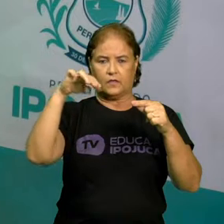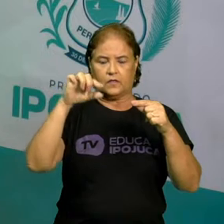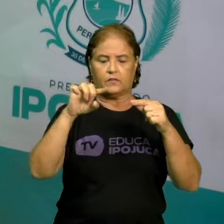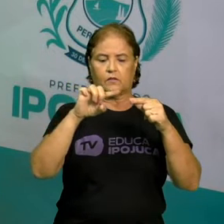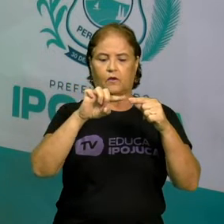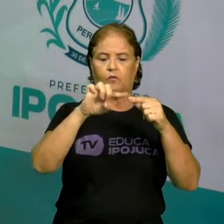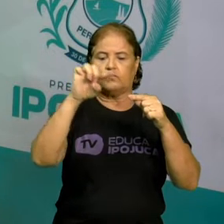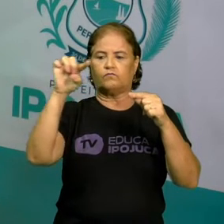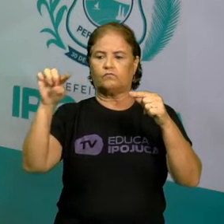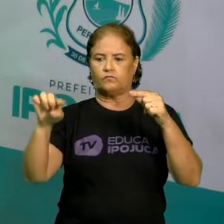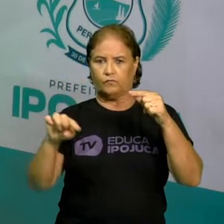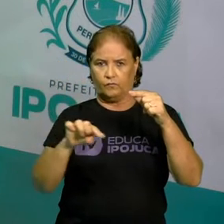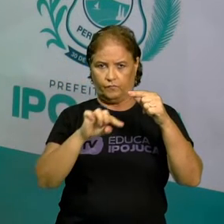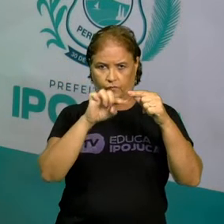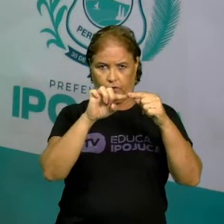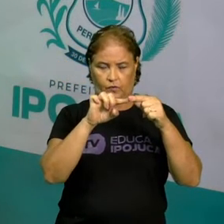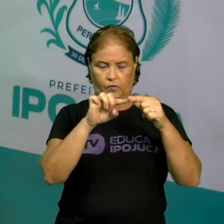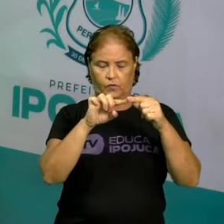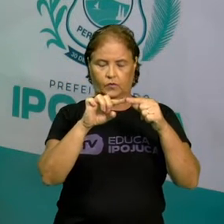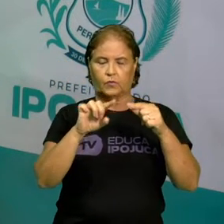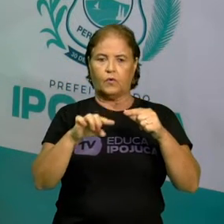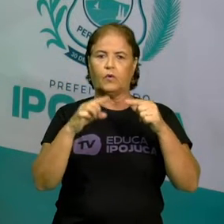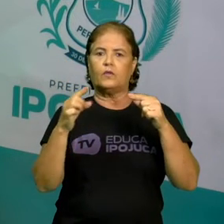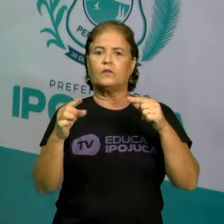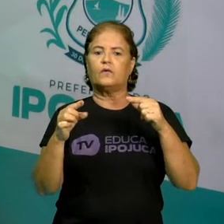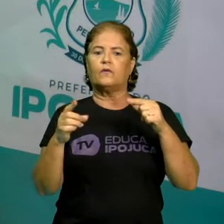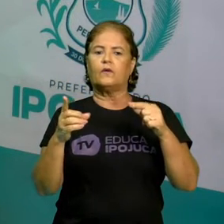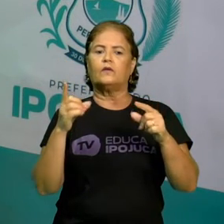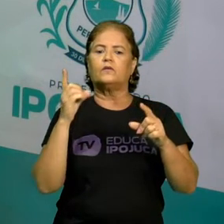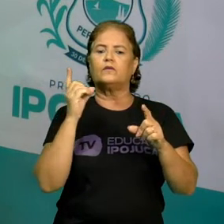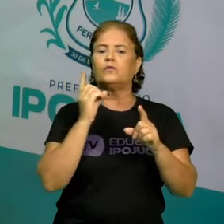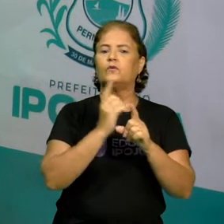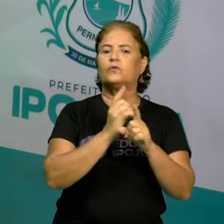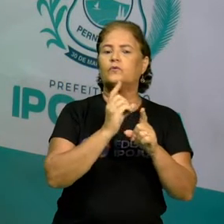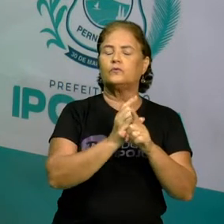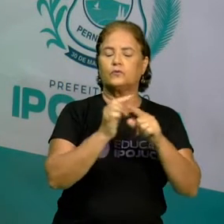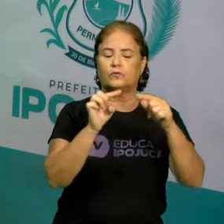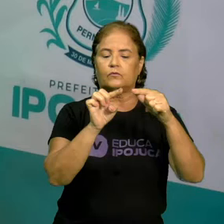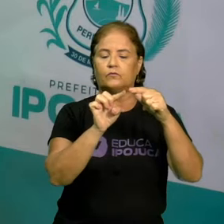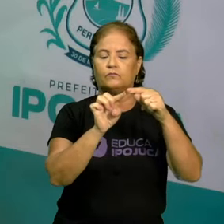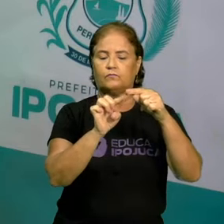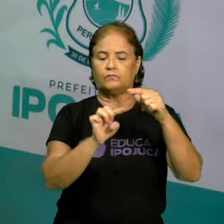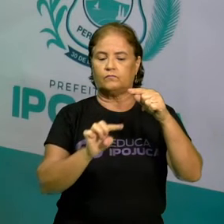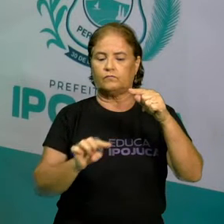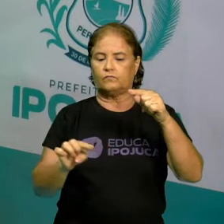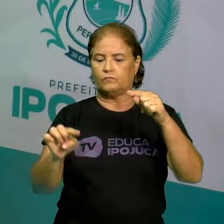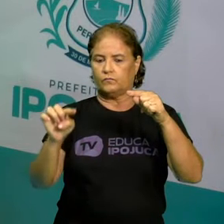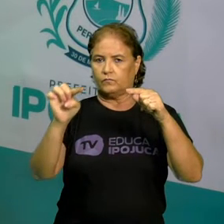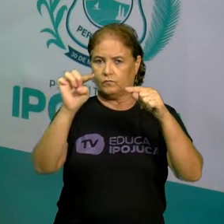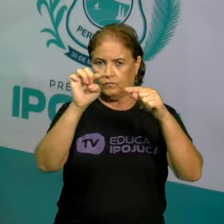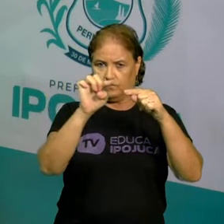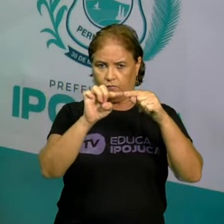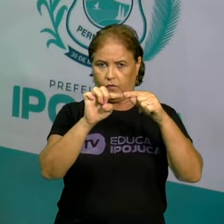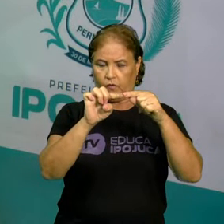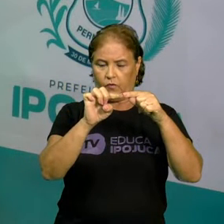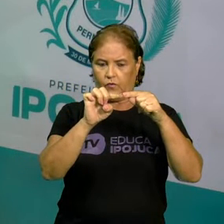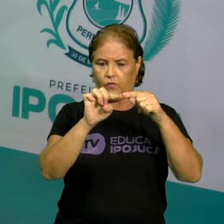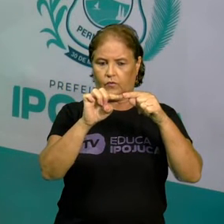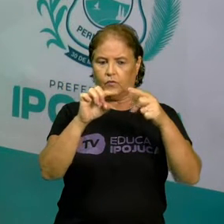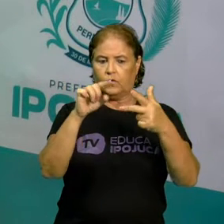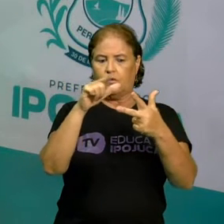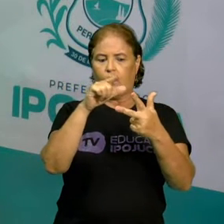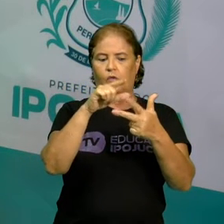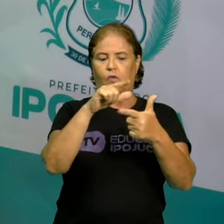comprimento da circunferência, ou perímetro, ou contorno de uma circunferência, dividido pelo